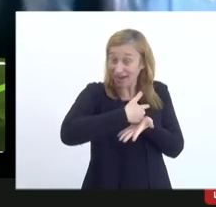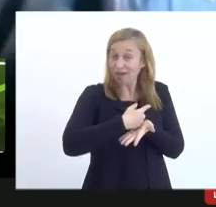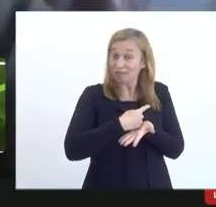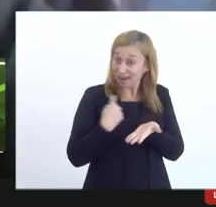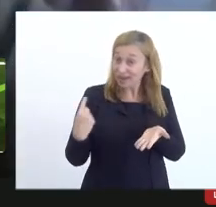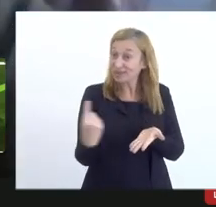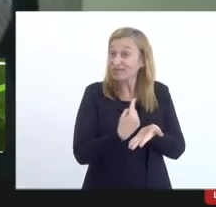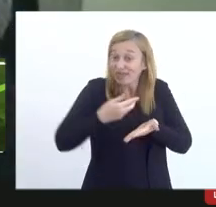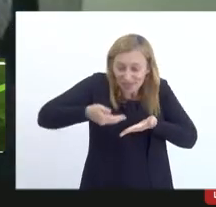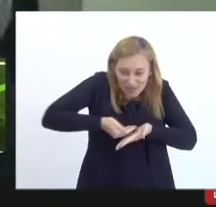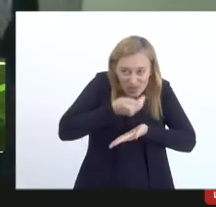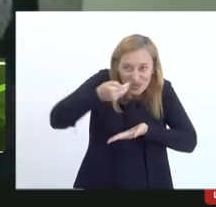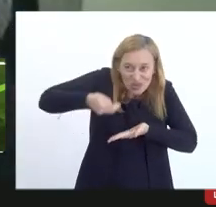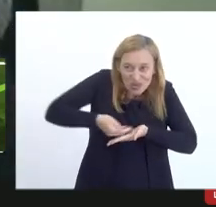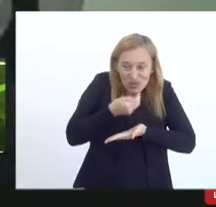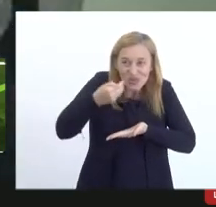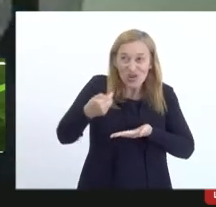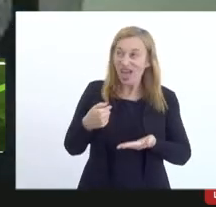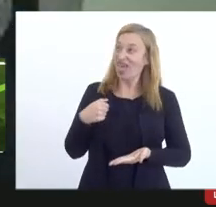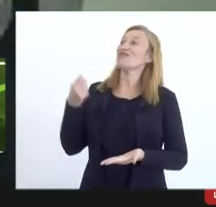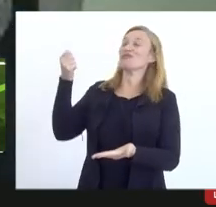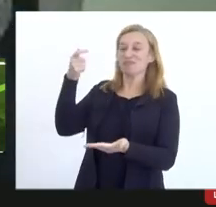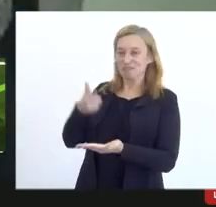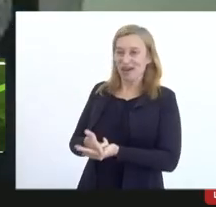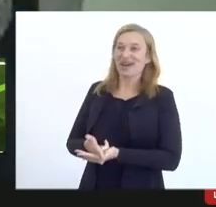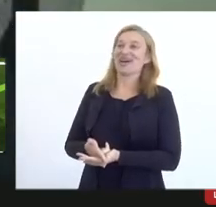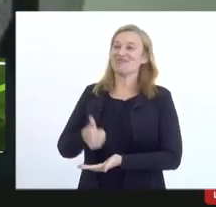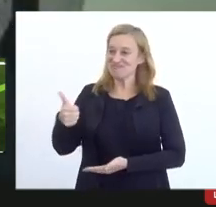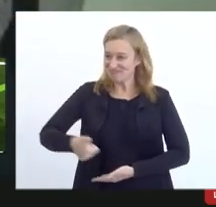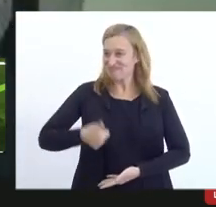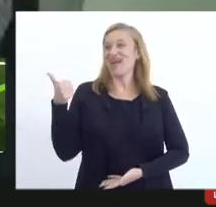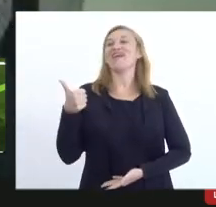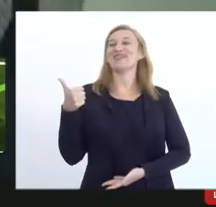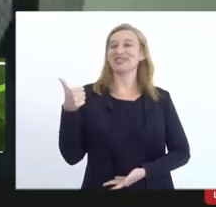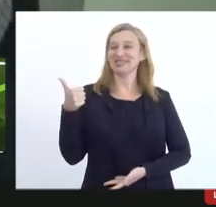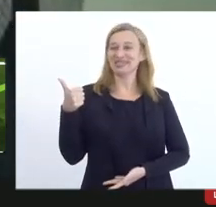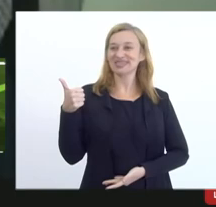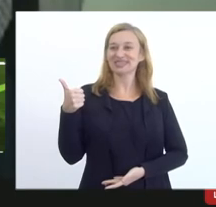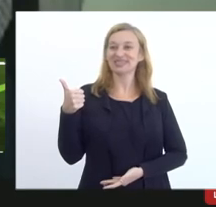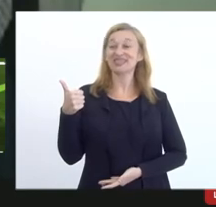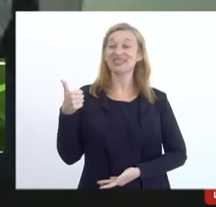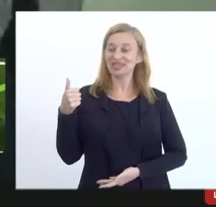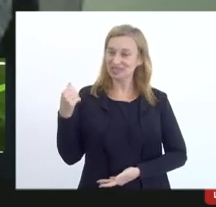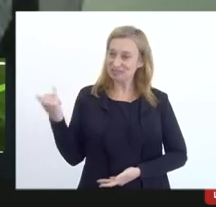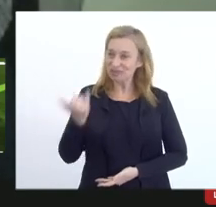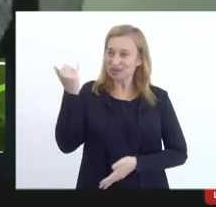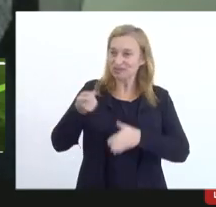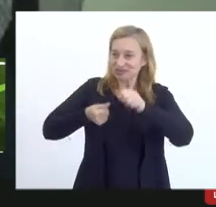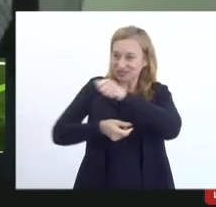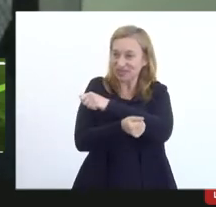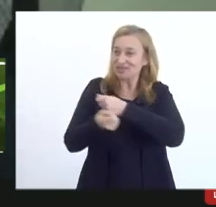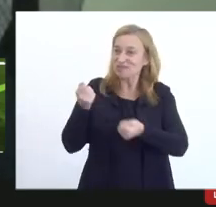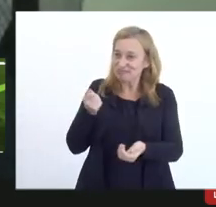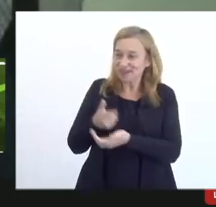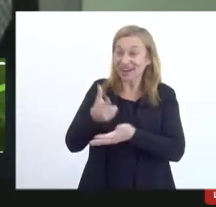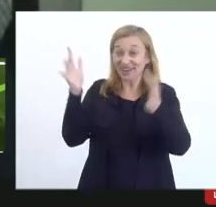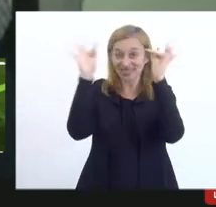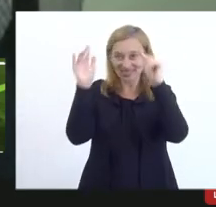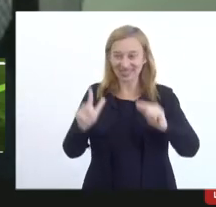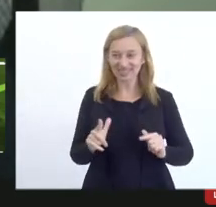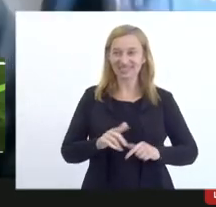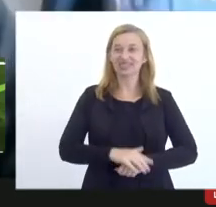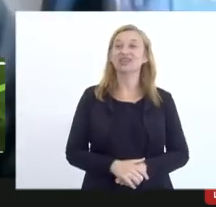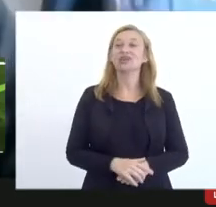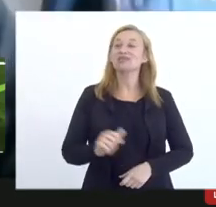mundo, porque a vai simplificar... ser o chop mais bem pago que eu já paguei, vai ser um excelente investimento, vou pagar com prazer. E o